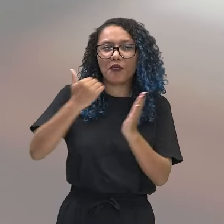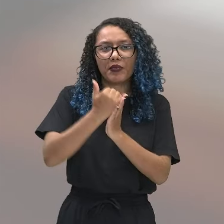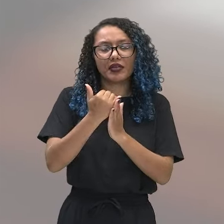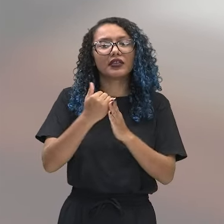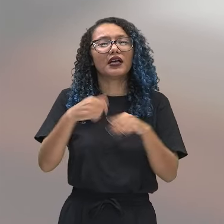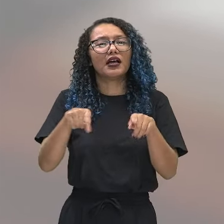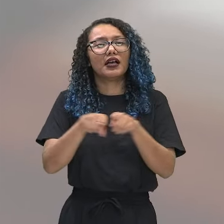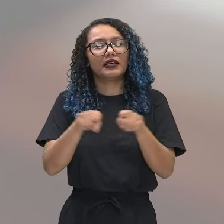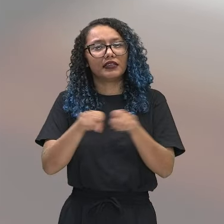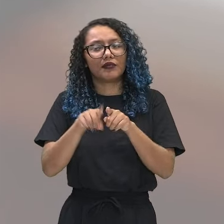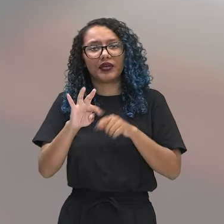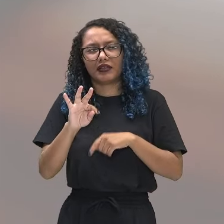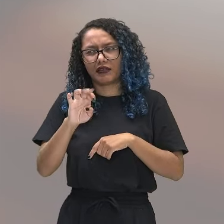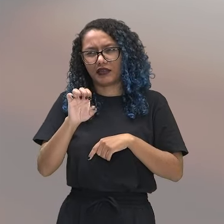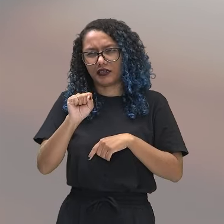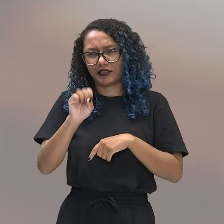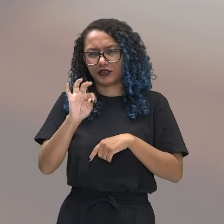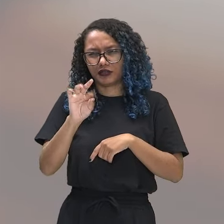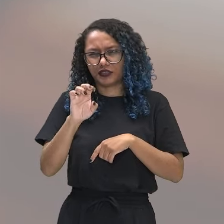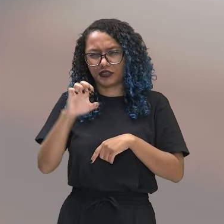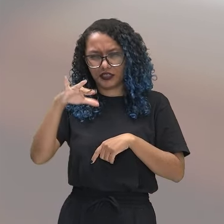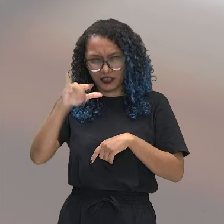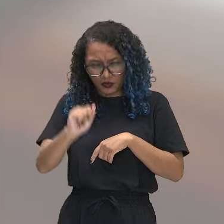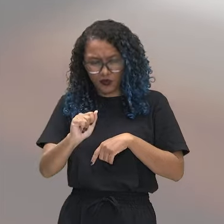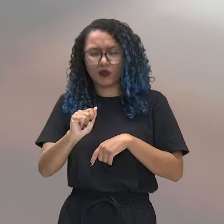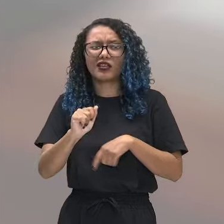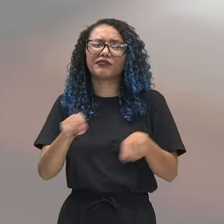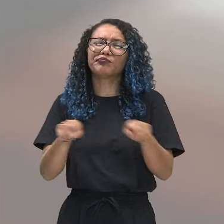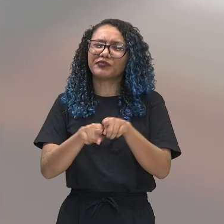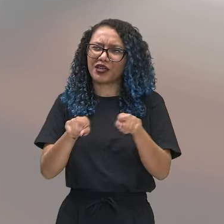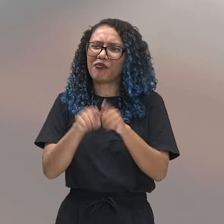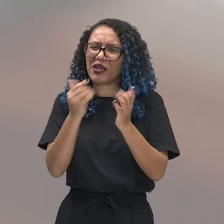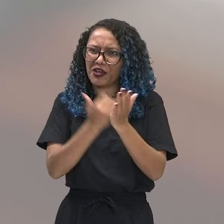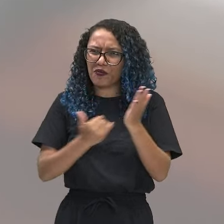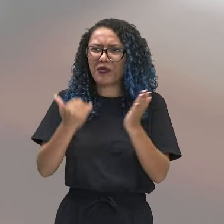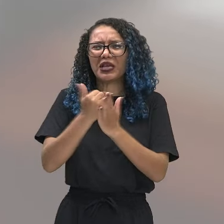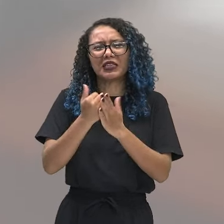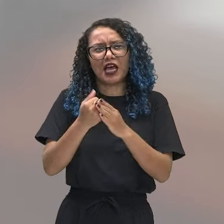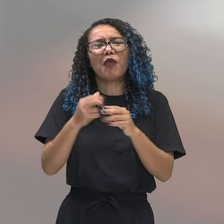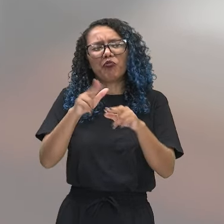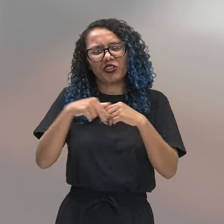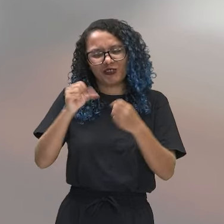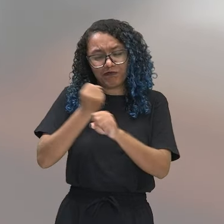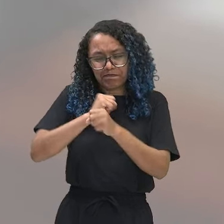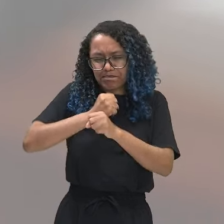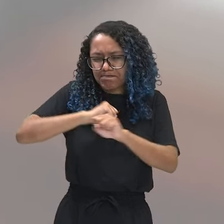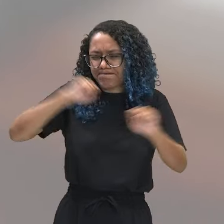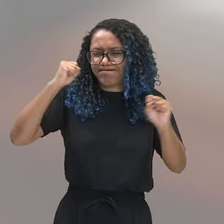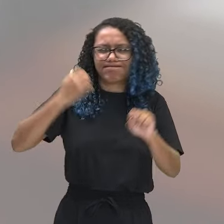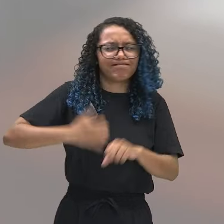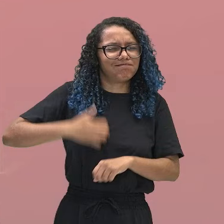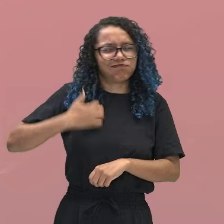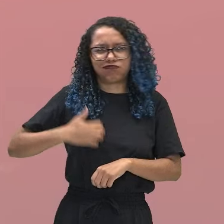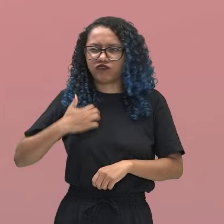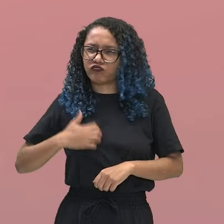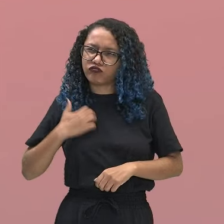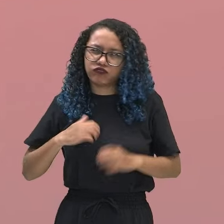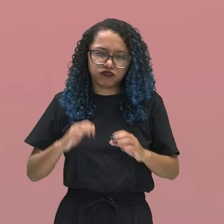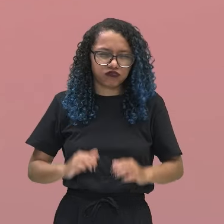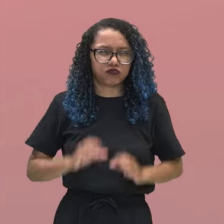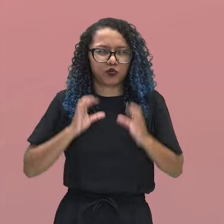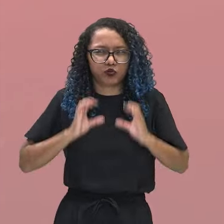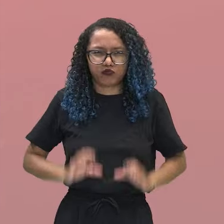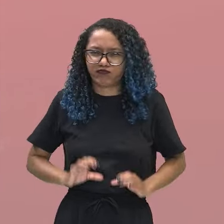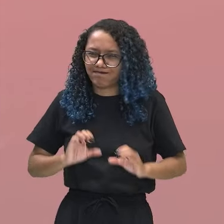altos de testosterona, contribuindo assim para explosões de raiva e comportamento impulsivo. Os